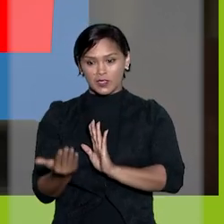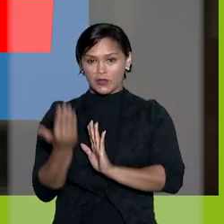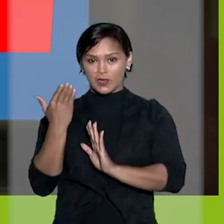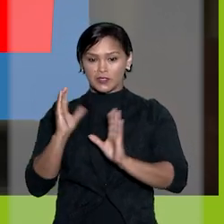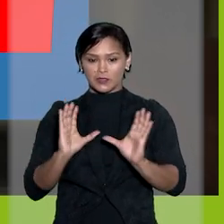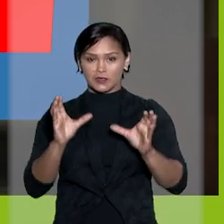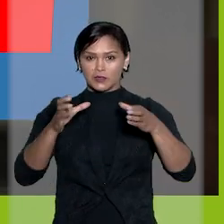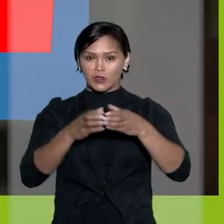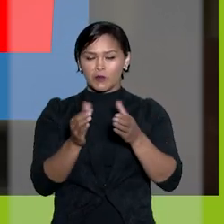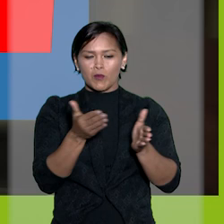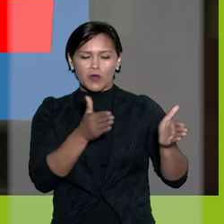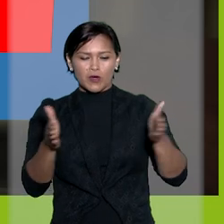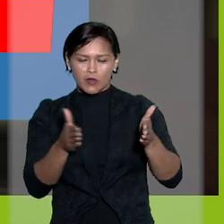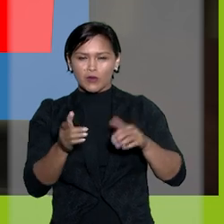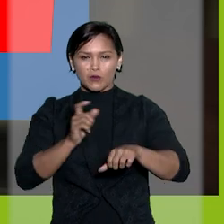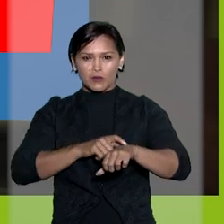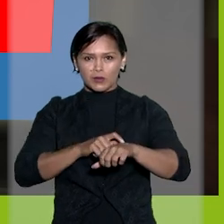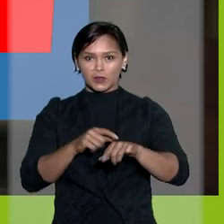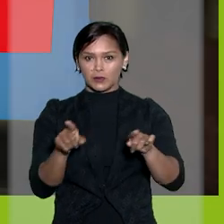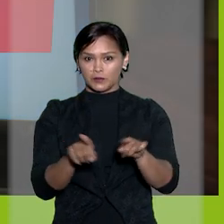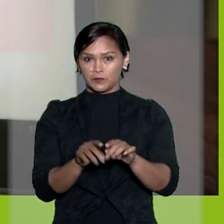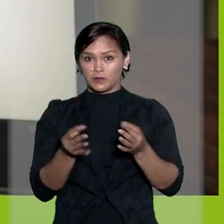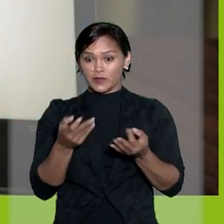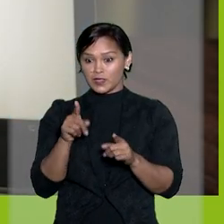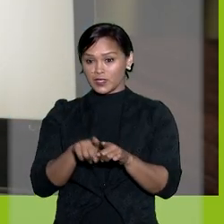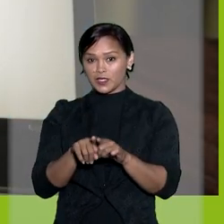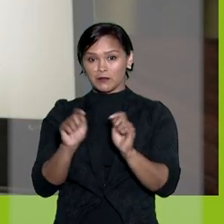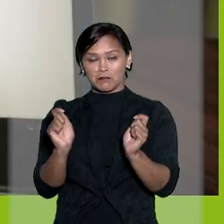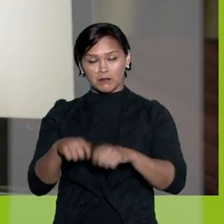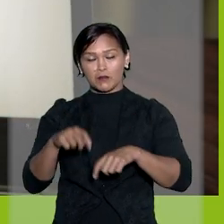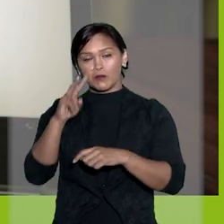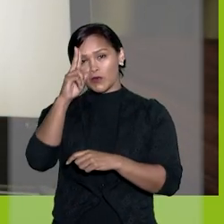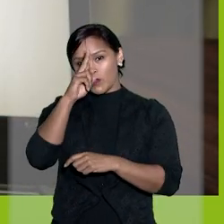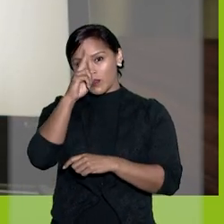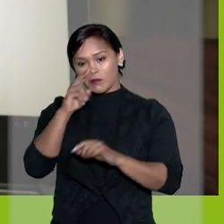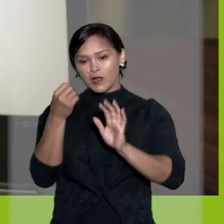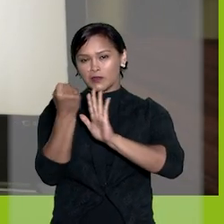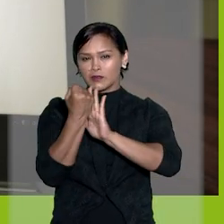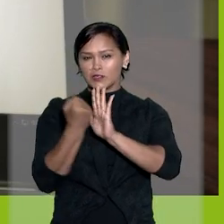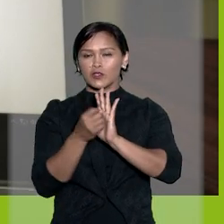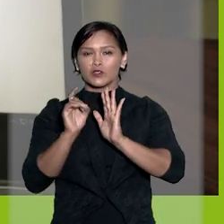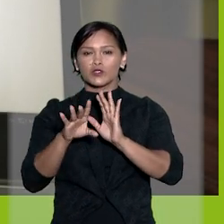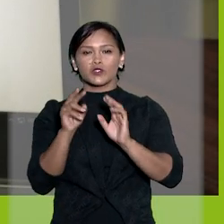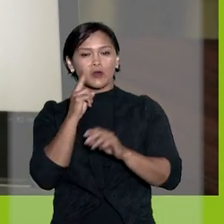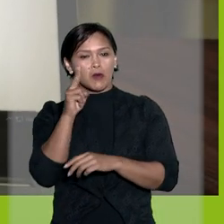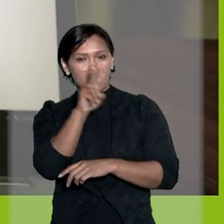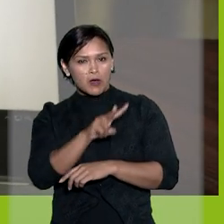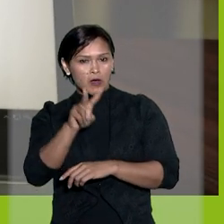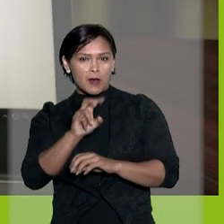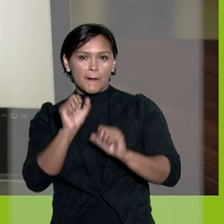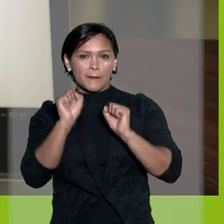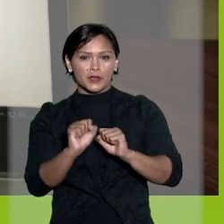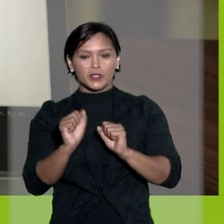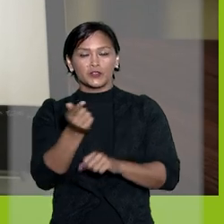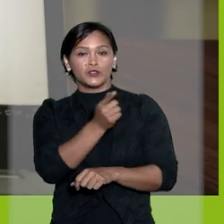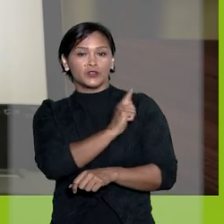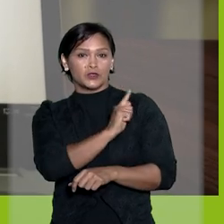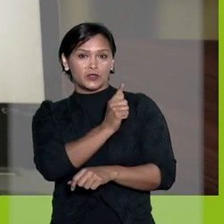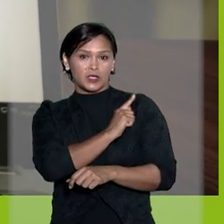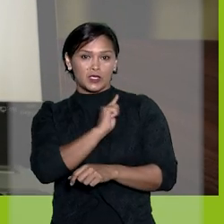que já foi utilizado por sua unidade em algum momento. Também é bom lembrar que os marcadores só podem ser